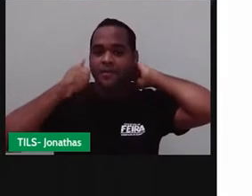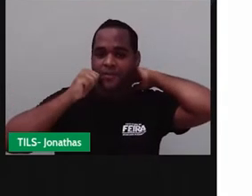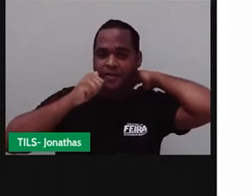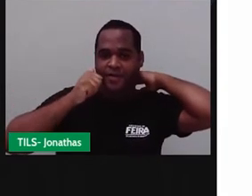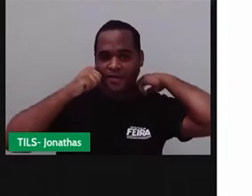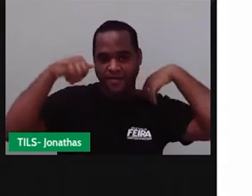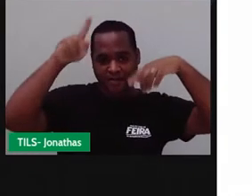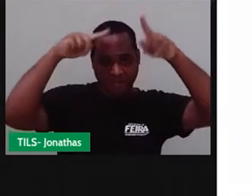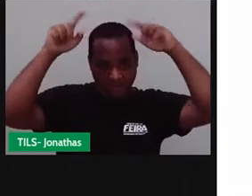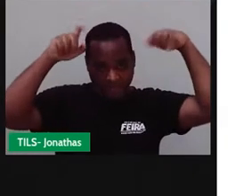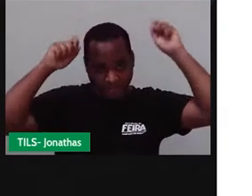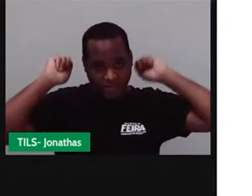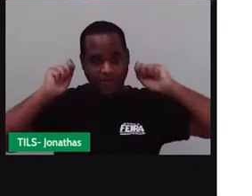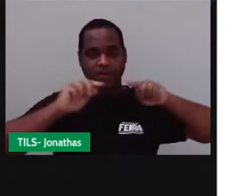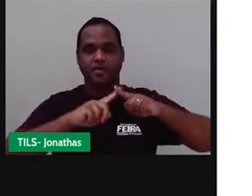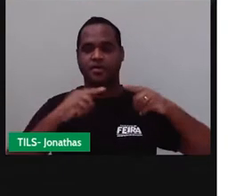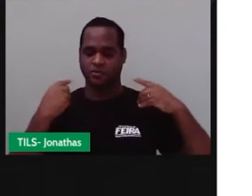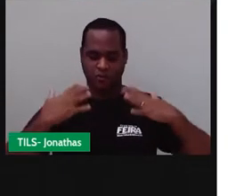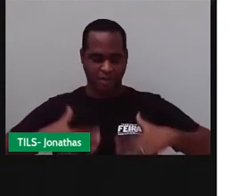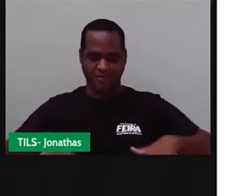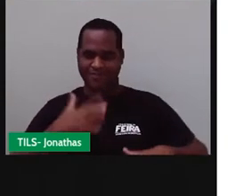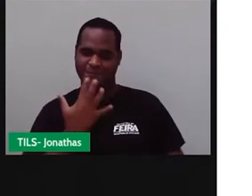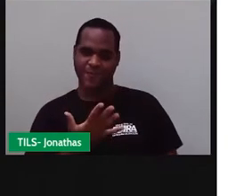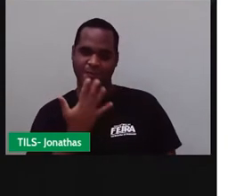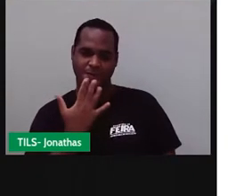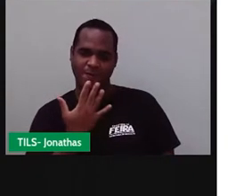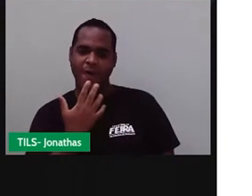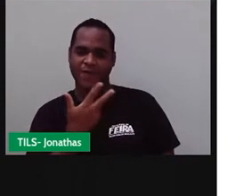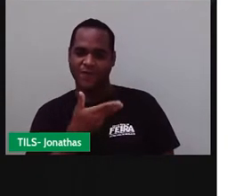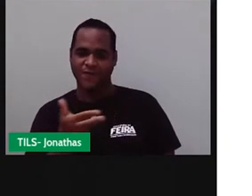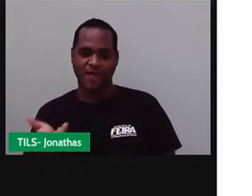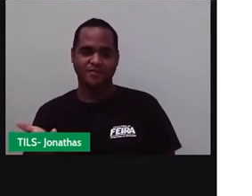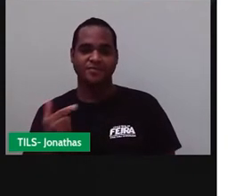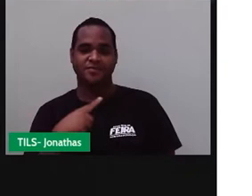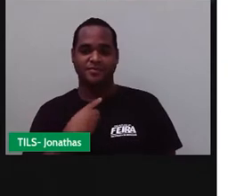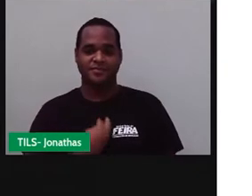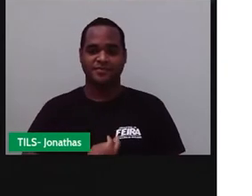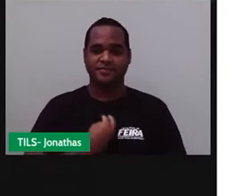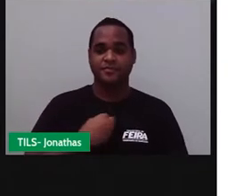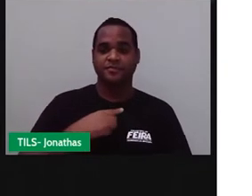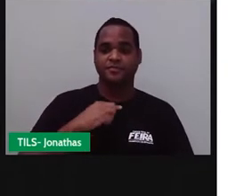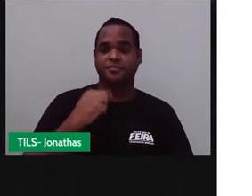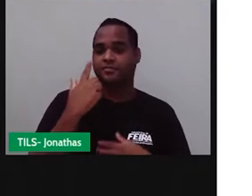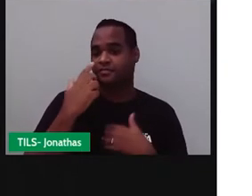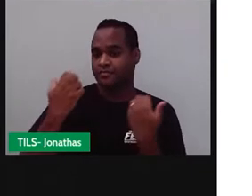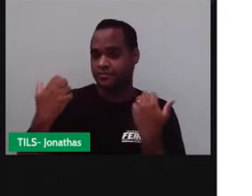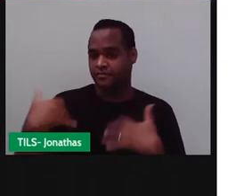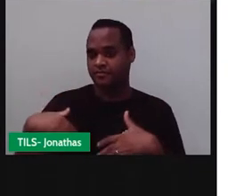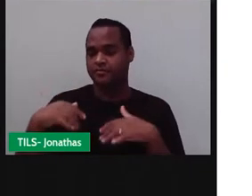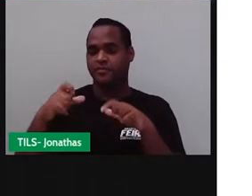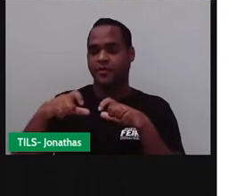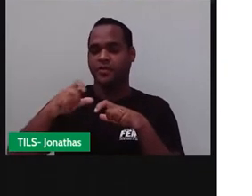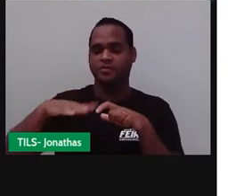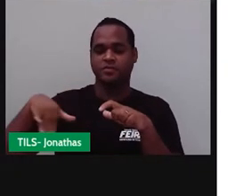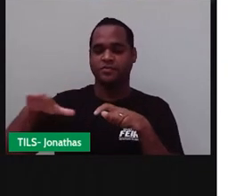cabeça, com as roupas coloridas. Tá vendo? Aqui já em outro lugar.